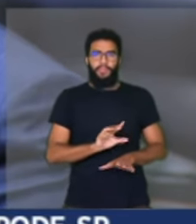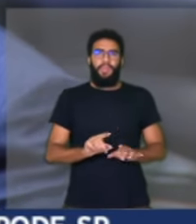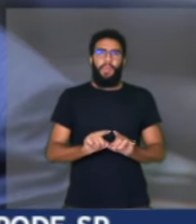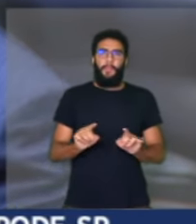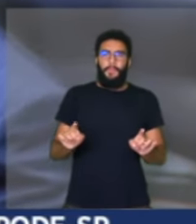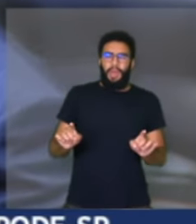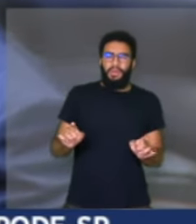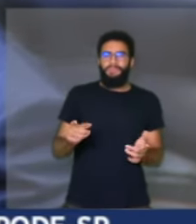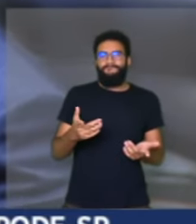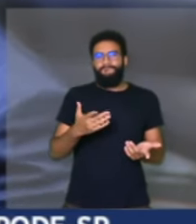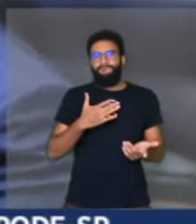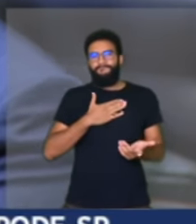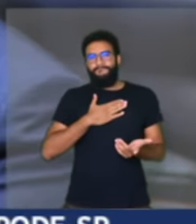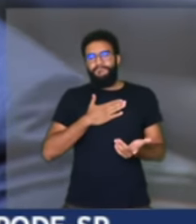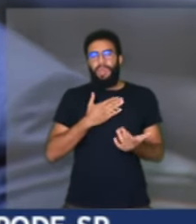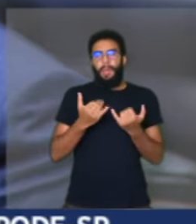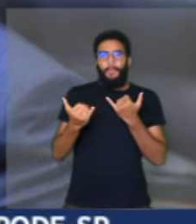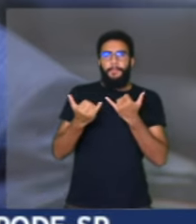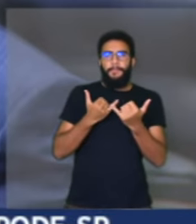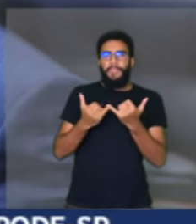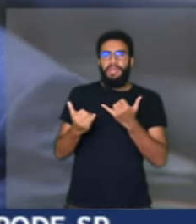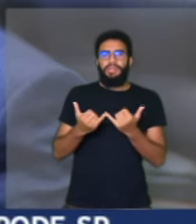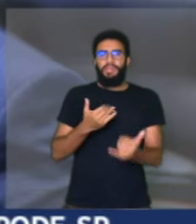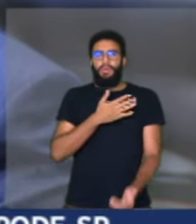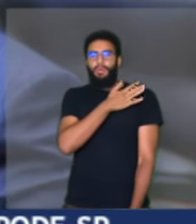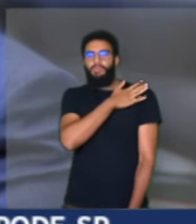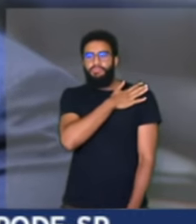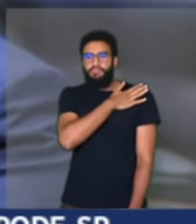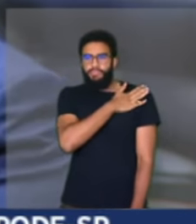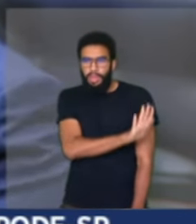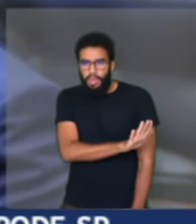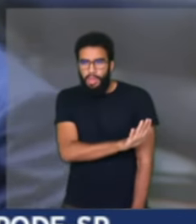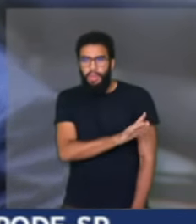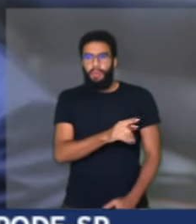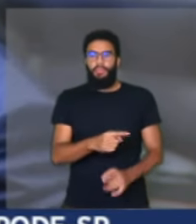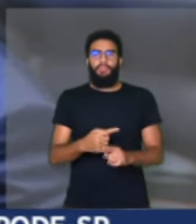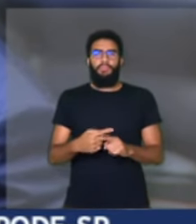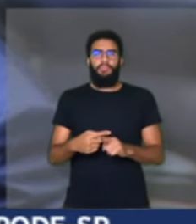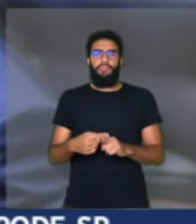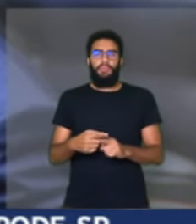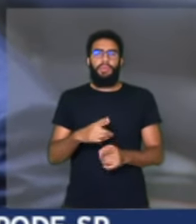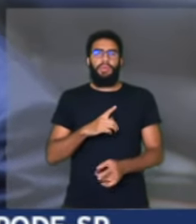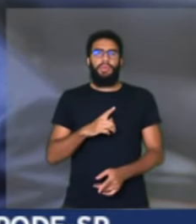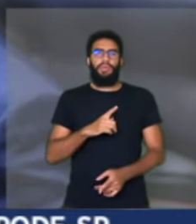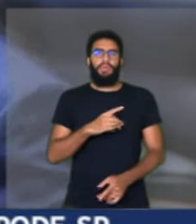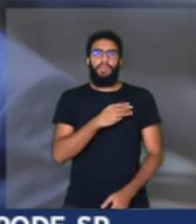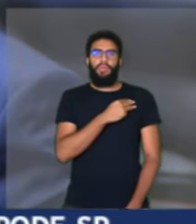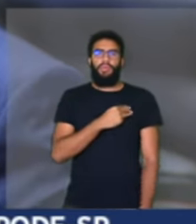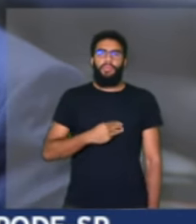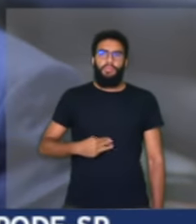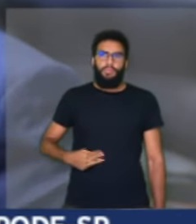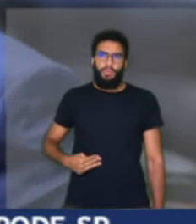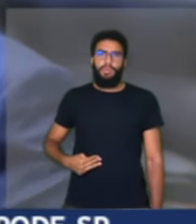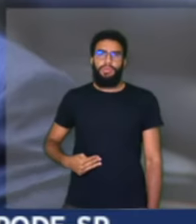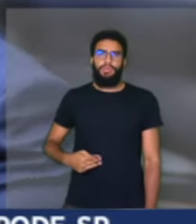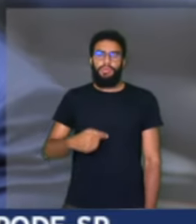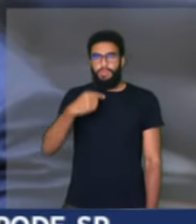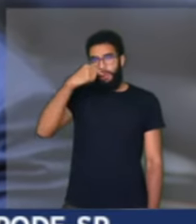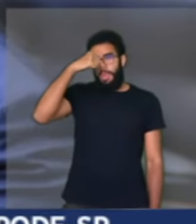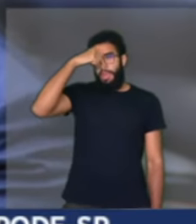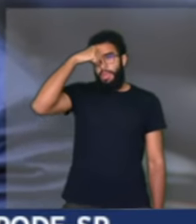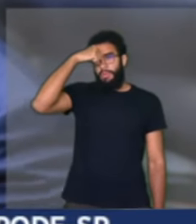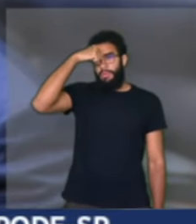pode ser uma discriminação ao fato de que tenhamos aí o ministro terrivelmente evangélico.